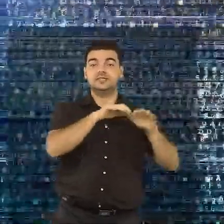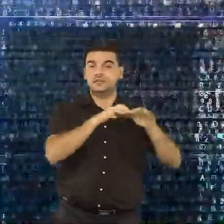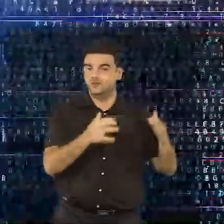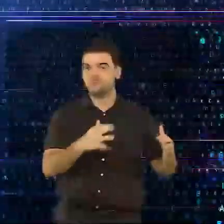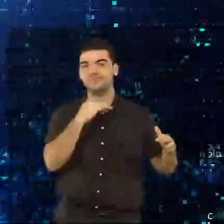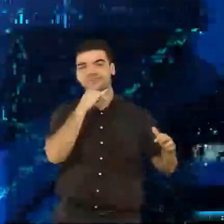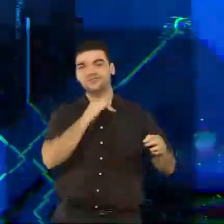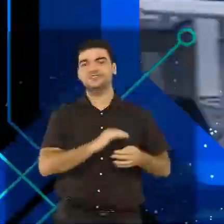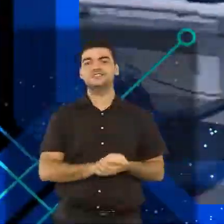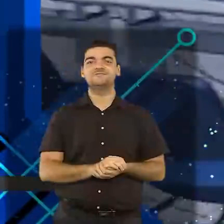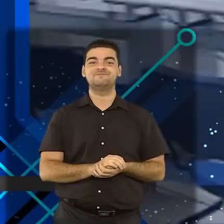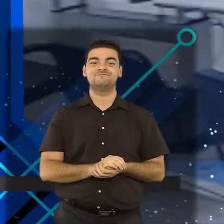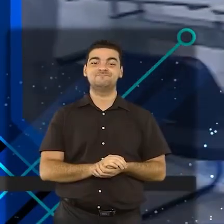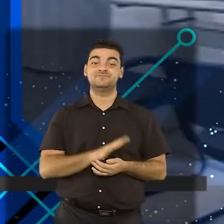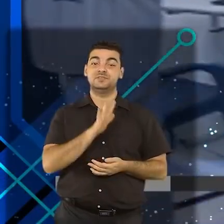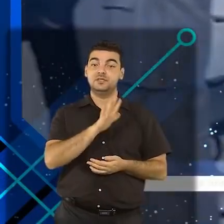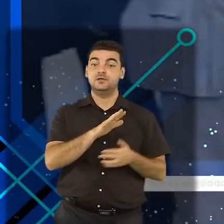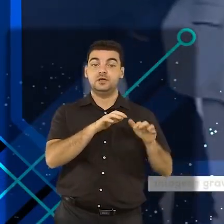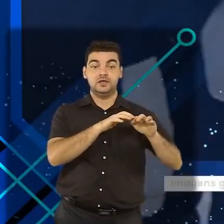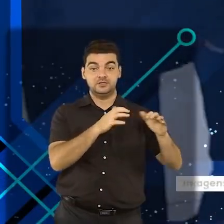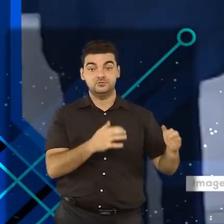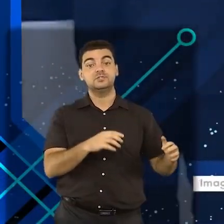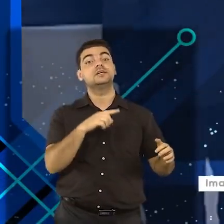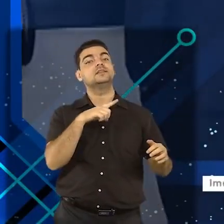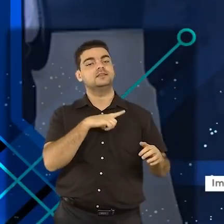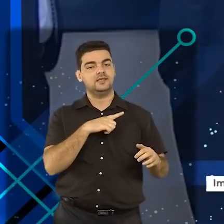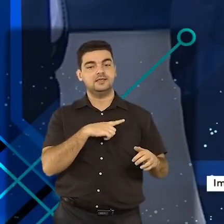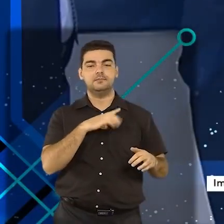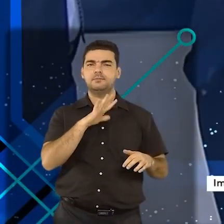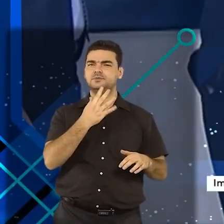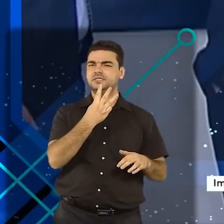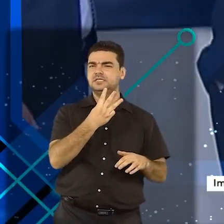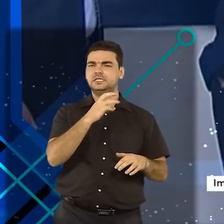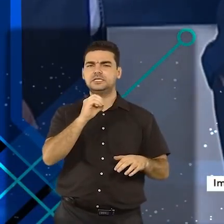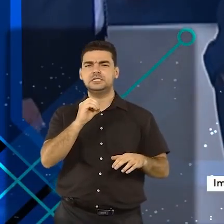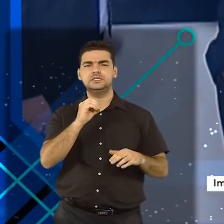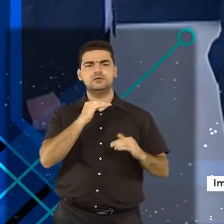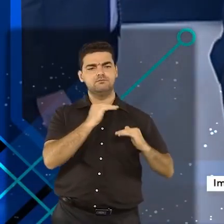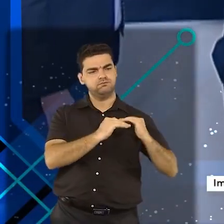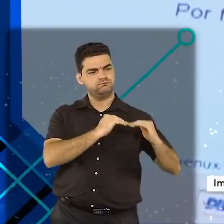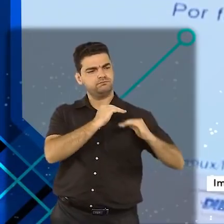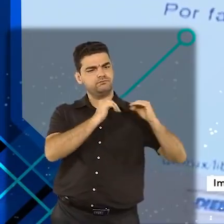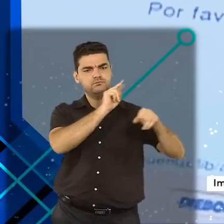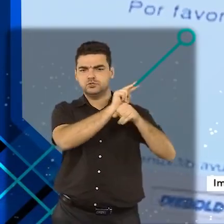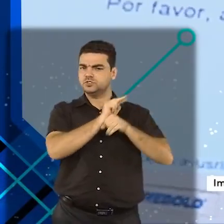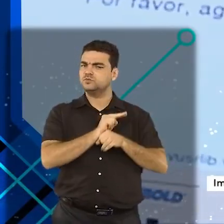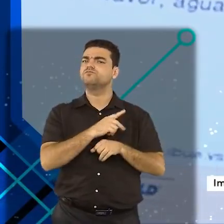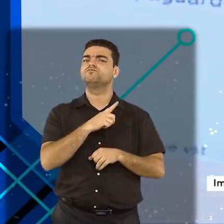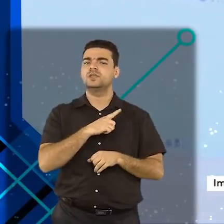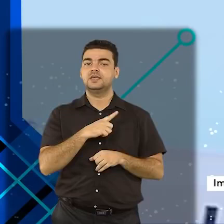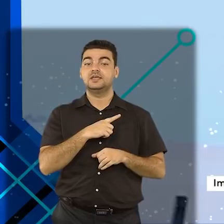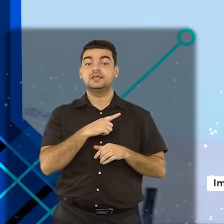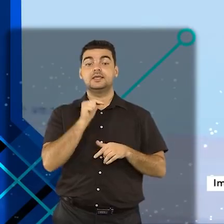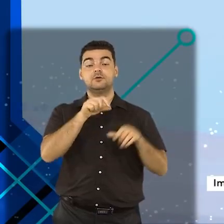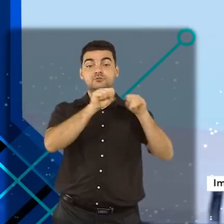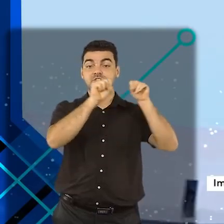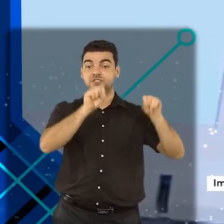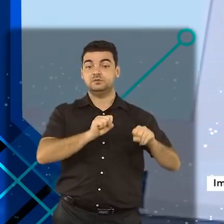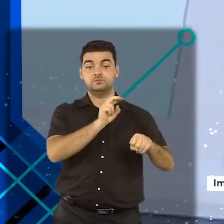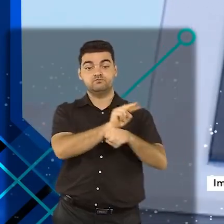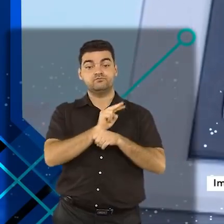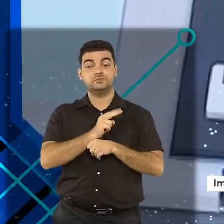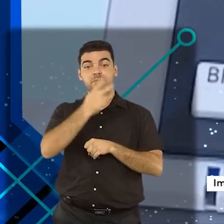urnas eletrônicas. As urnas possuem cerca de 30 camadas de segurança que protegem os sistemas